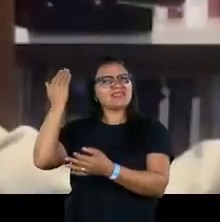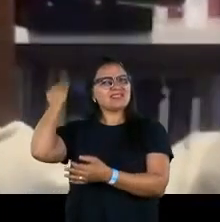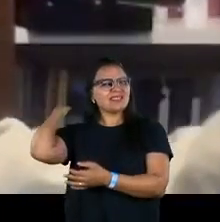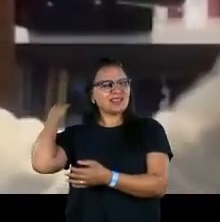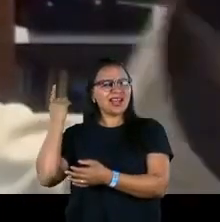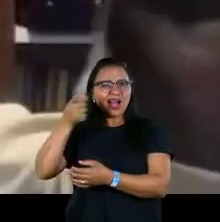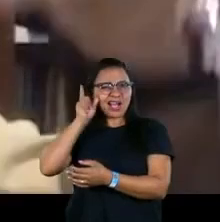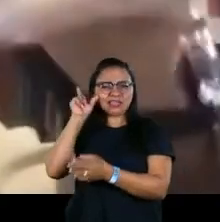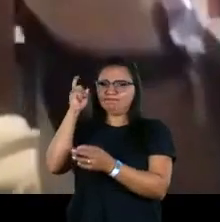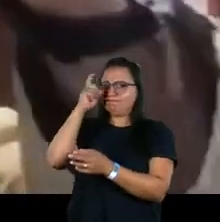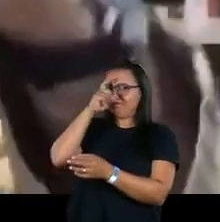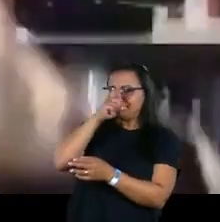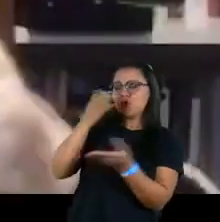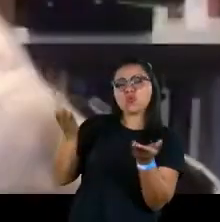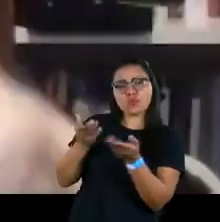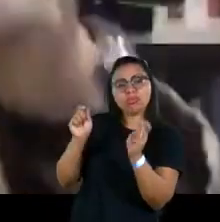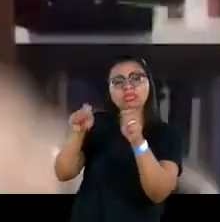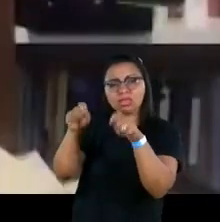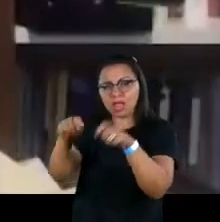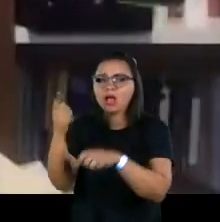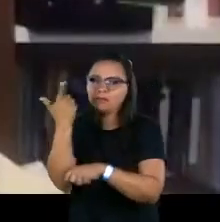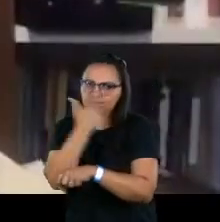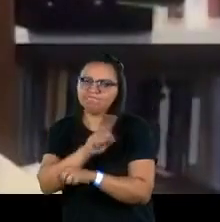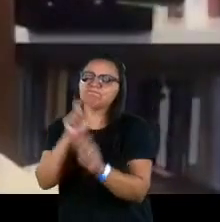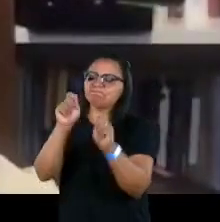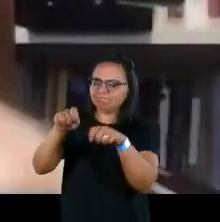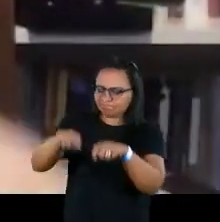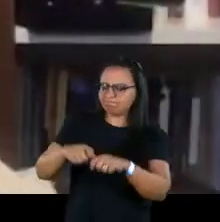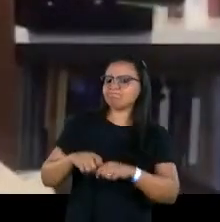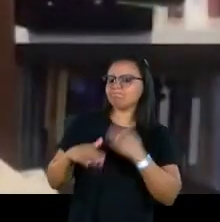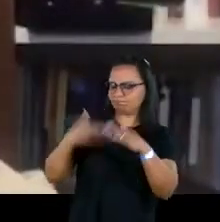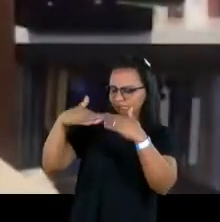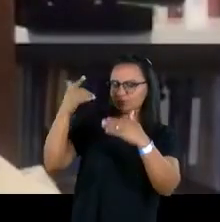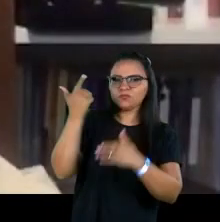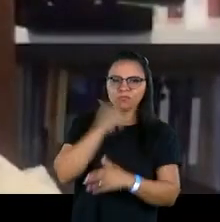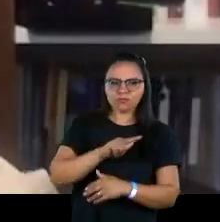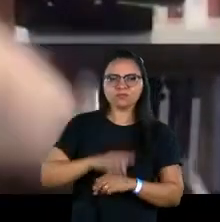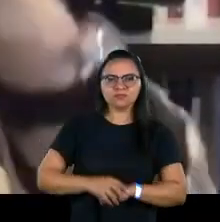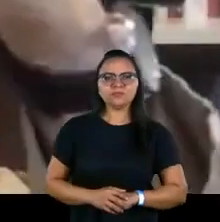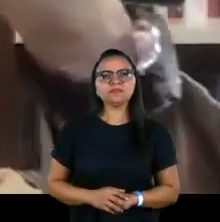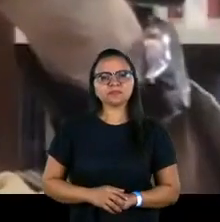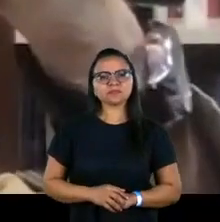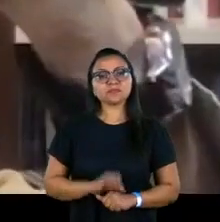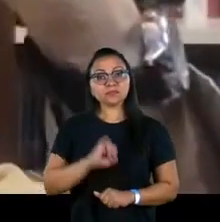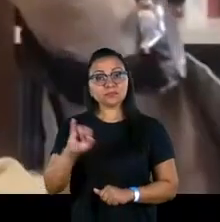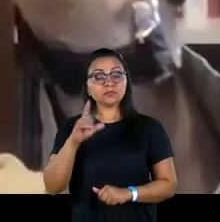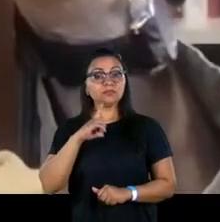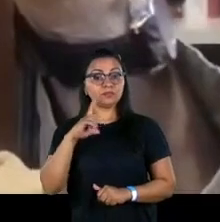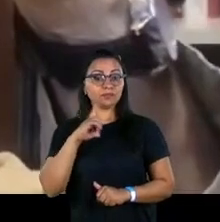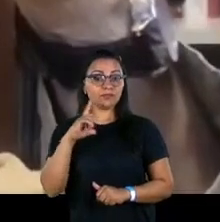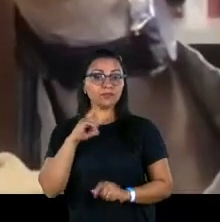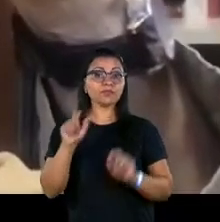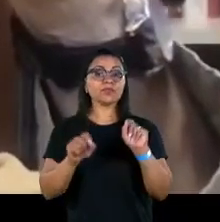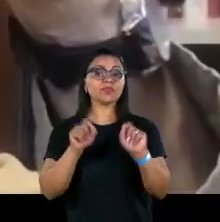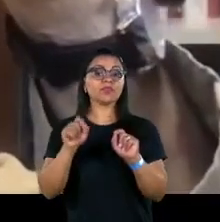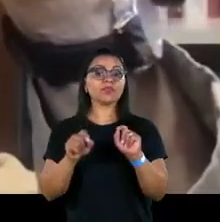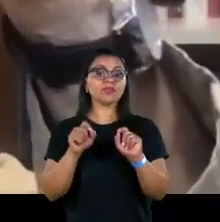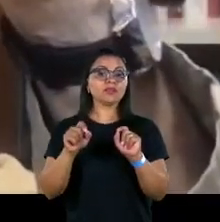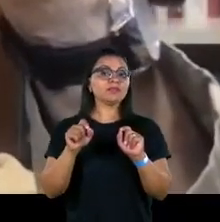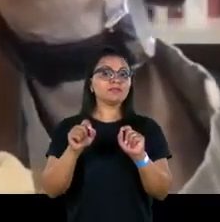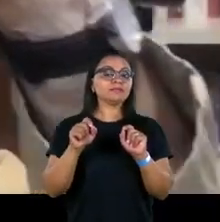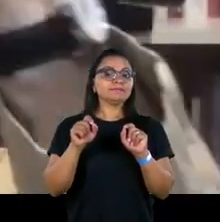inatingível, hoje acho que a gente tem muito mais condições de poder considerar se nós tivéssemos uma